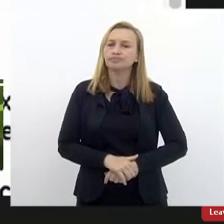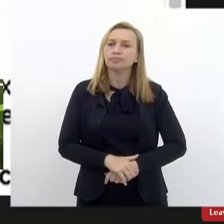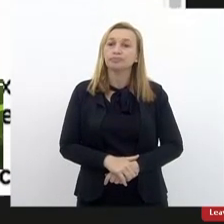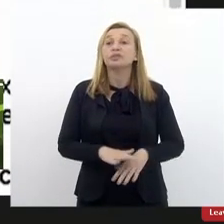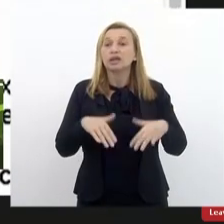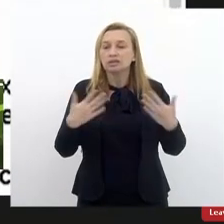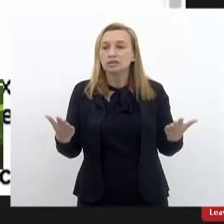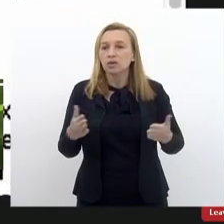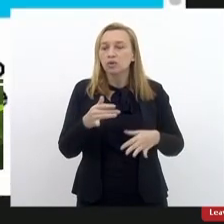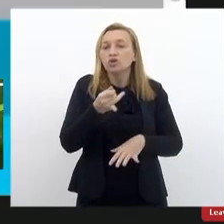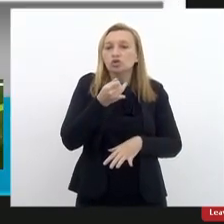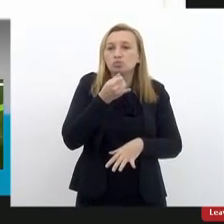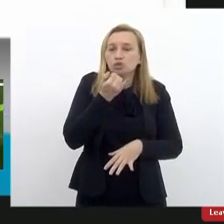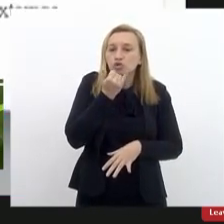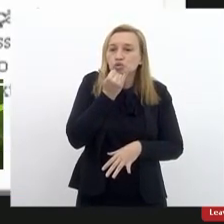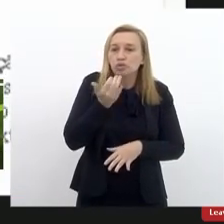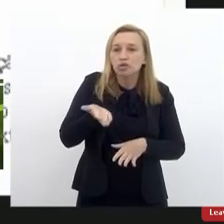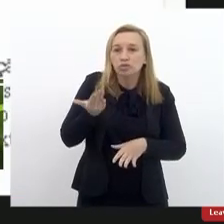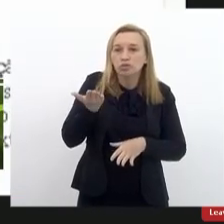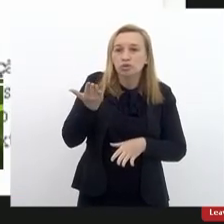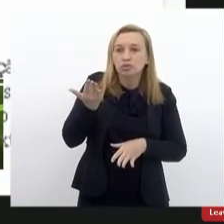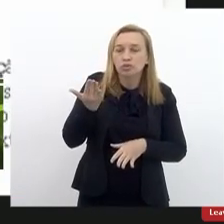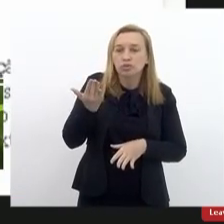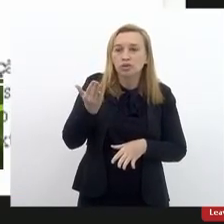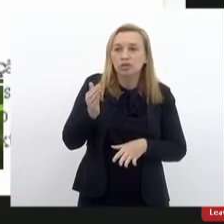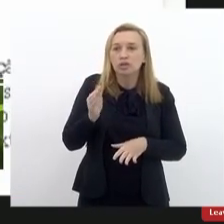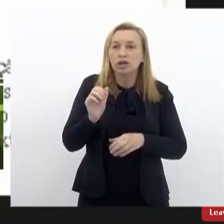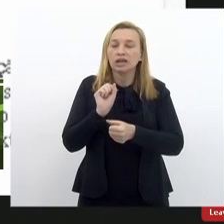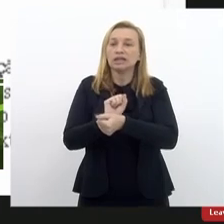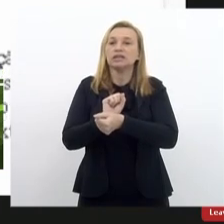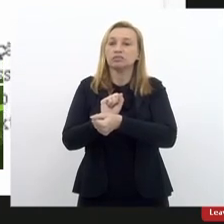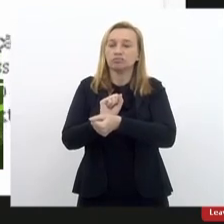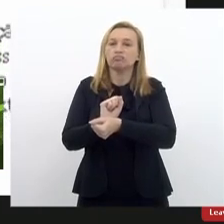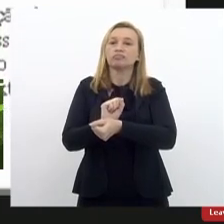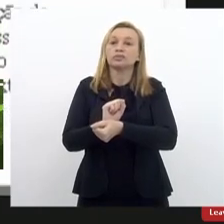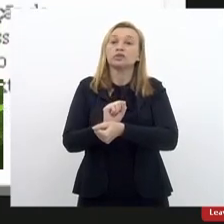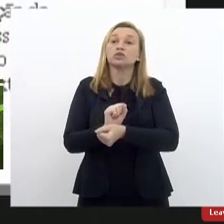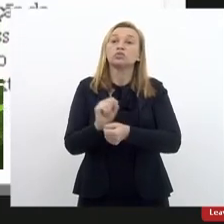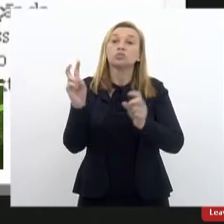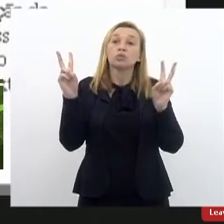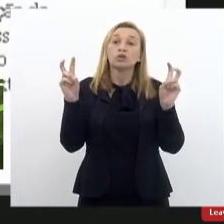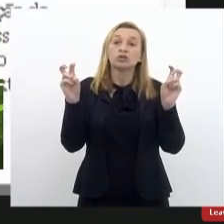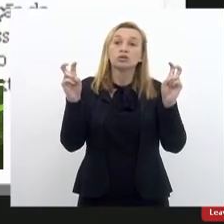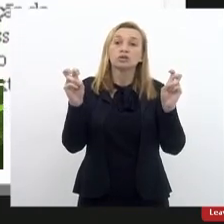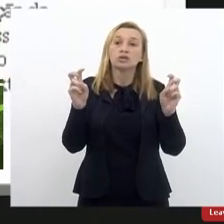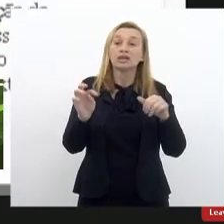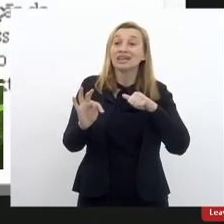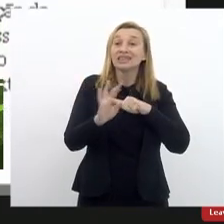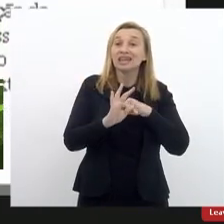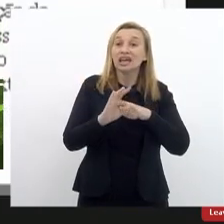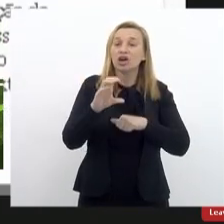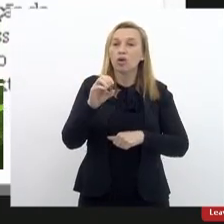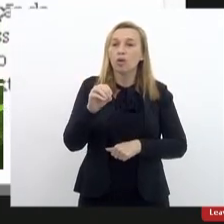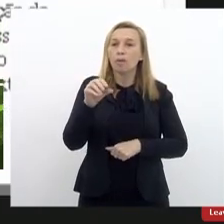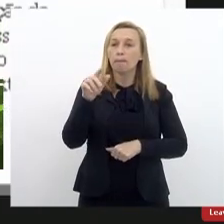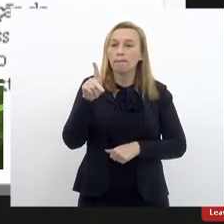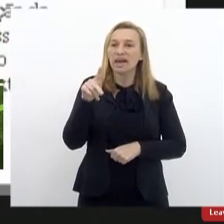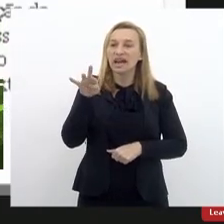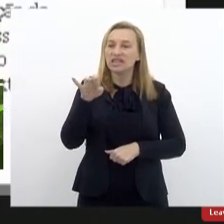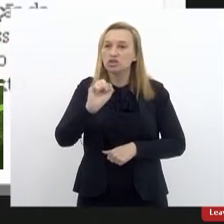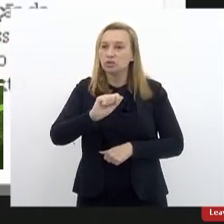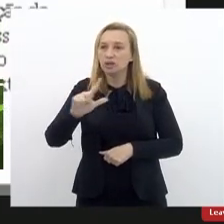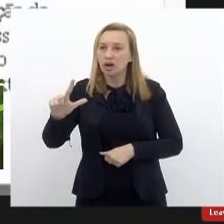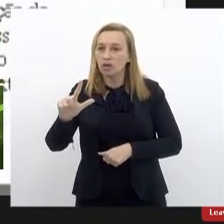Não, não, não, perdão. Sobe, sobe, sobe. Para deixar o cabelo disso, na questão técnica operacional que envolve o Sistema